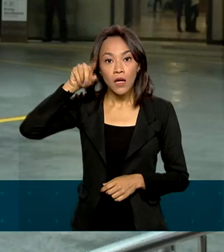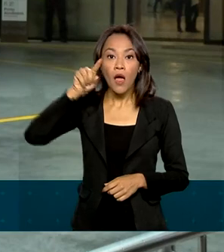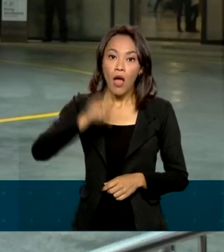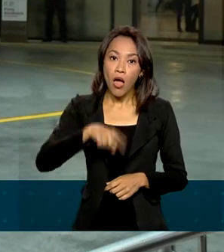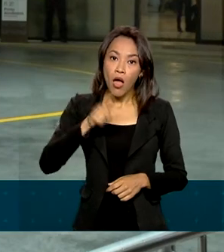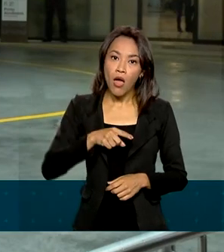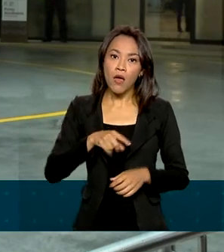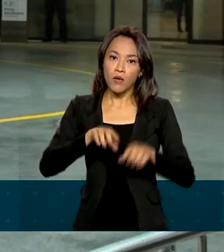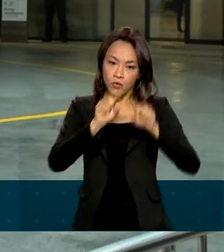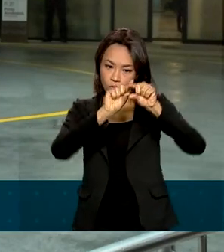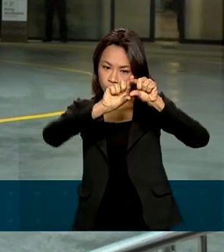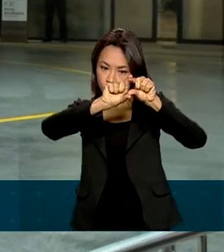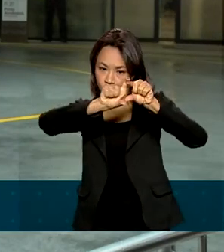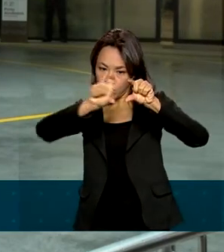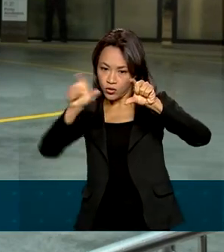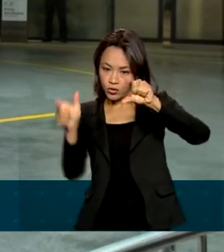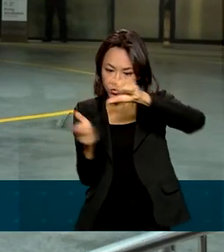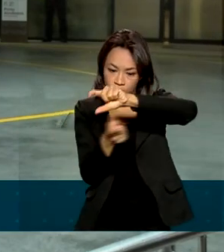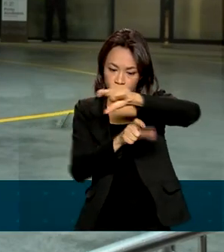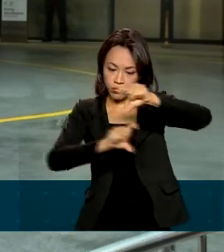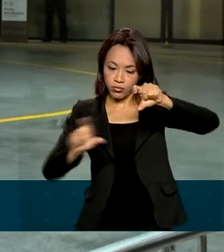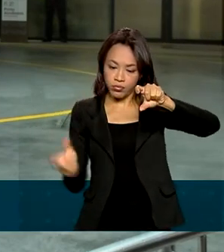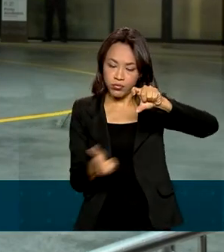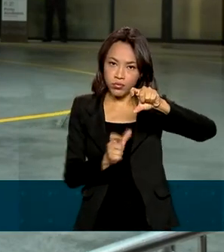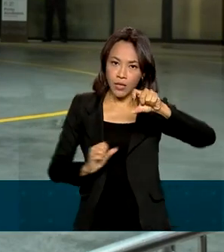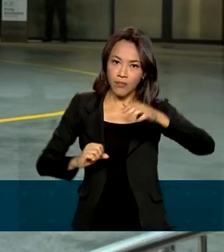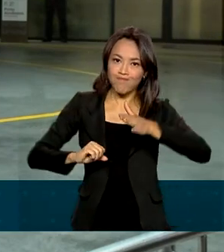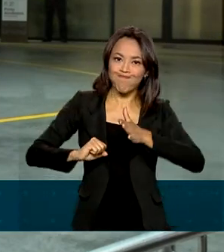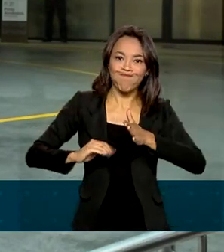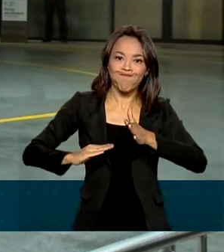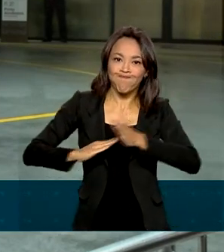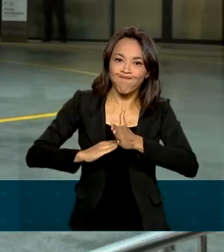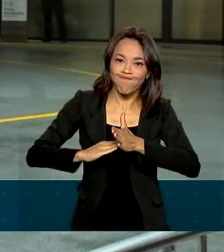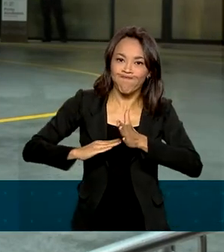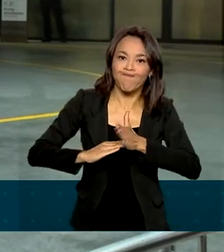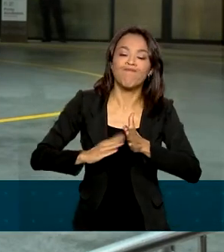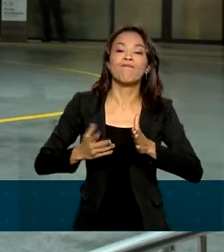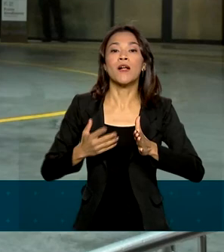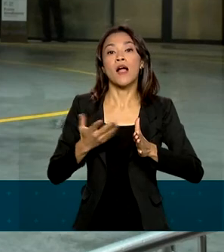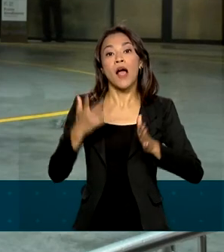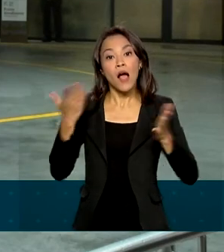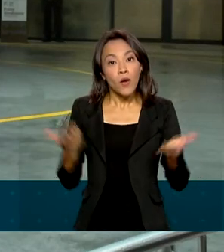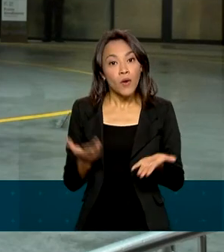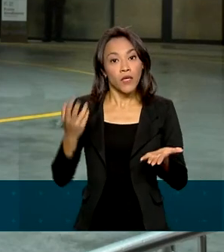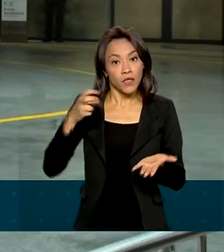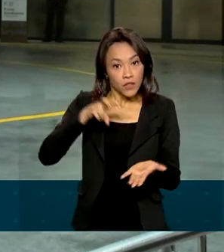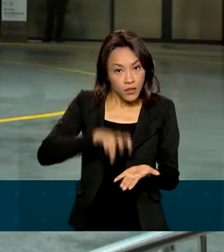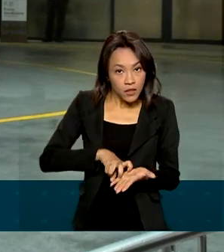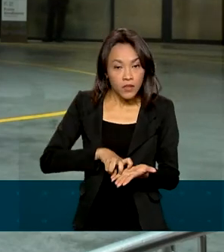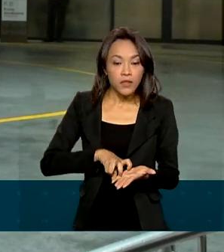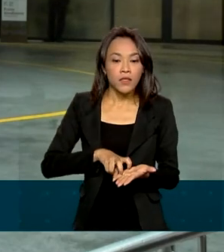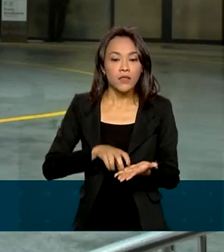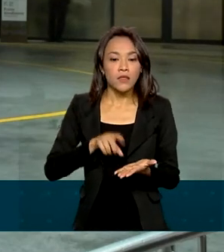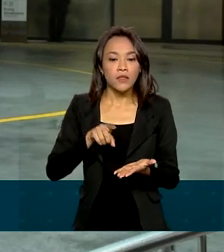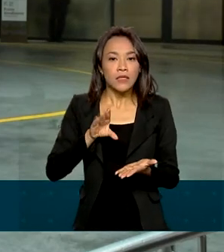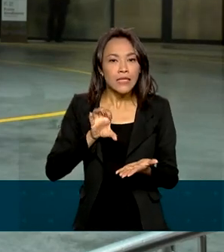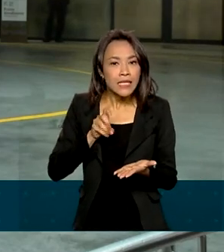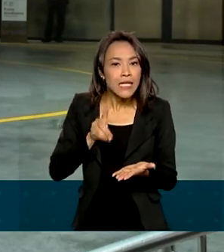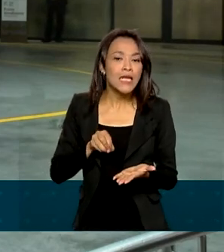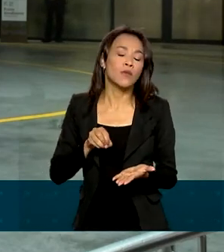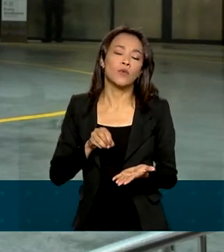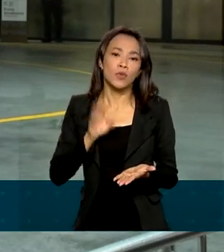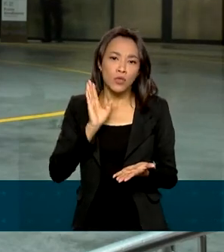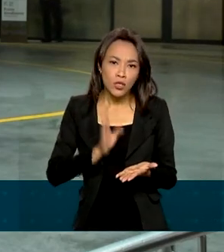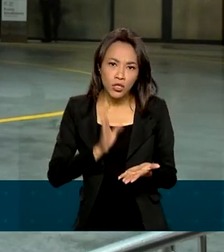obstrução intestinal e, segundo informações divulgadas também ontem, só que mais cedo, a suboclusão intestinal já se